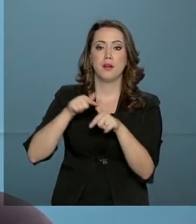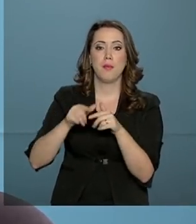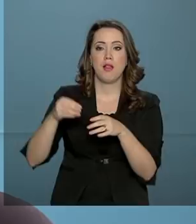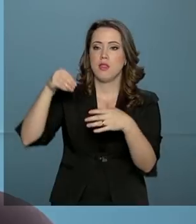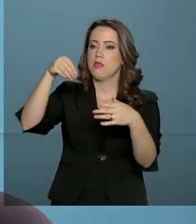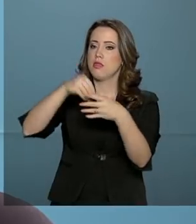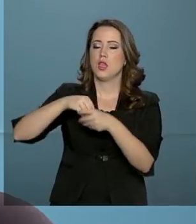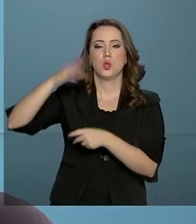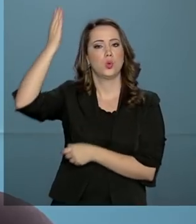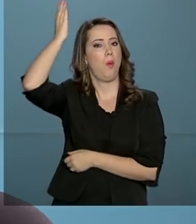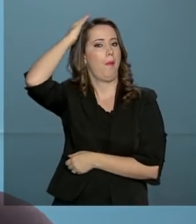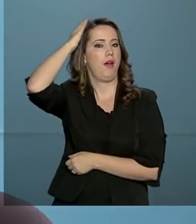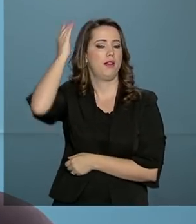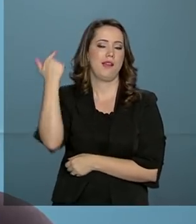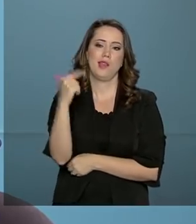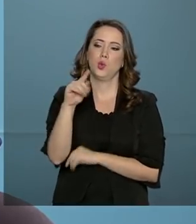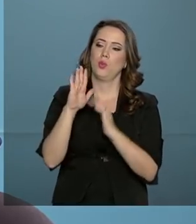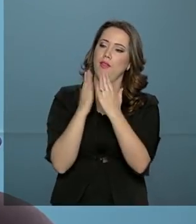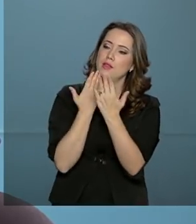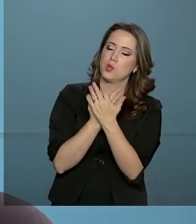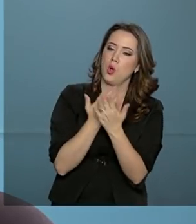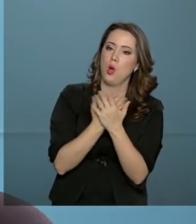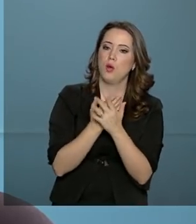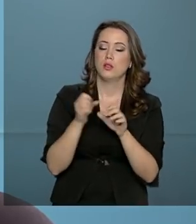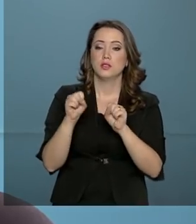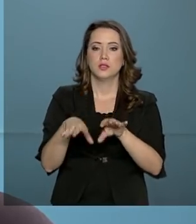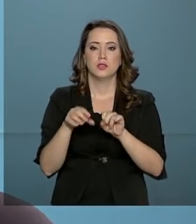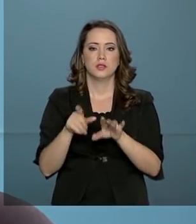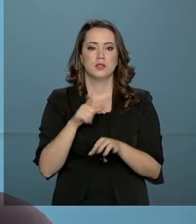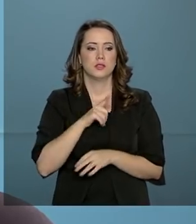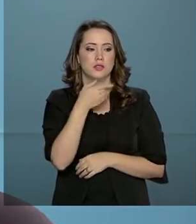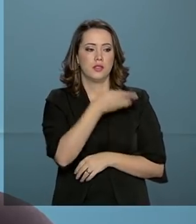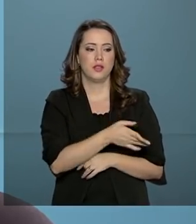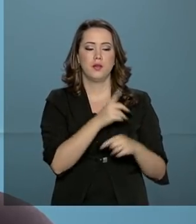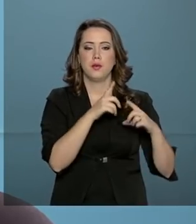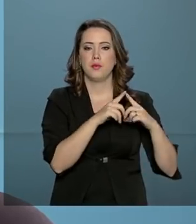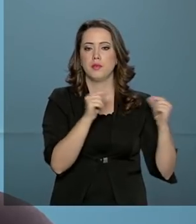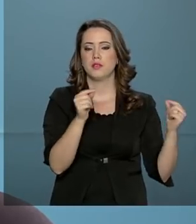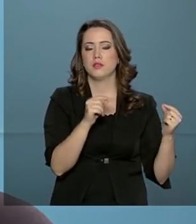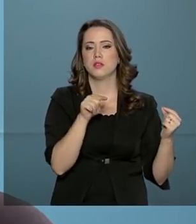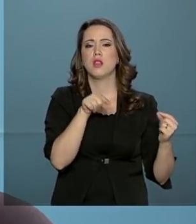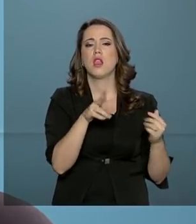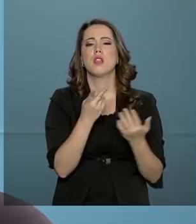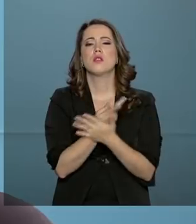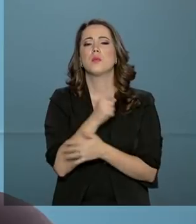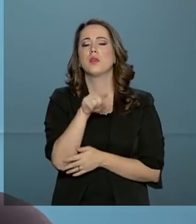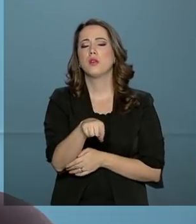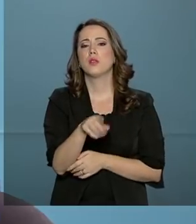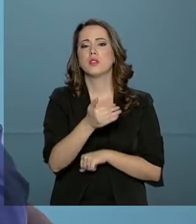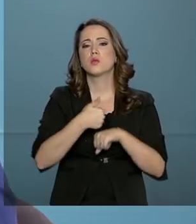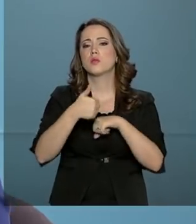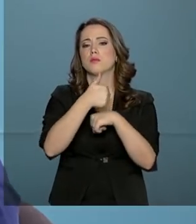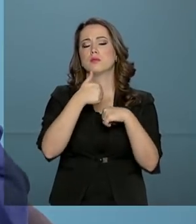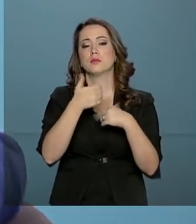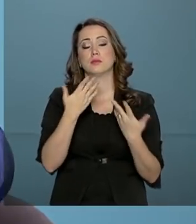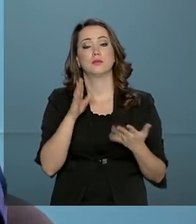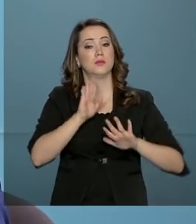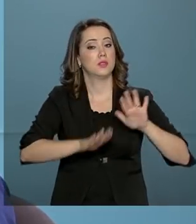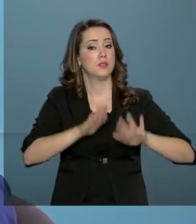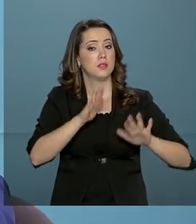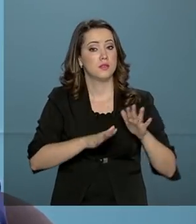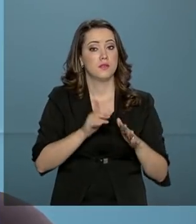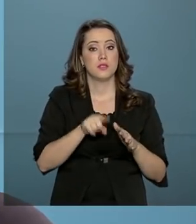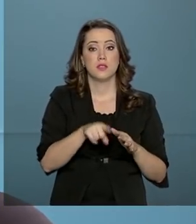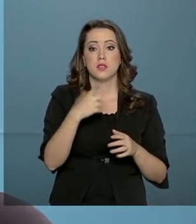Que não tem a escola, que está dando a qualidade de educação que o seu filho recebe em Brasília. Sabe o acontece com esses profissionais? Às vezes, eles